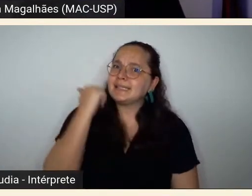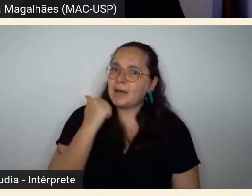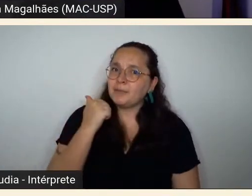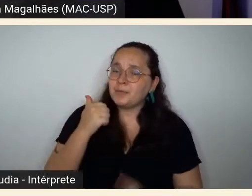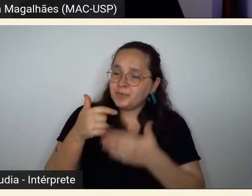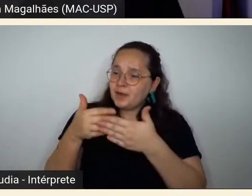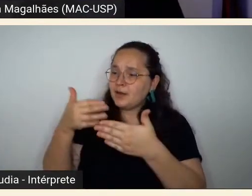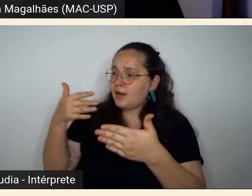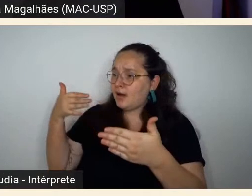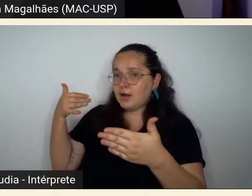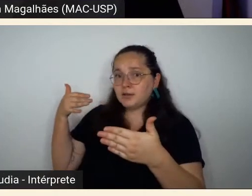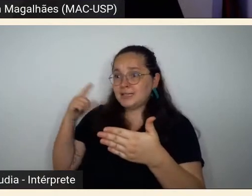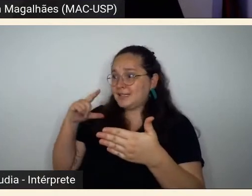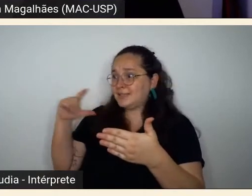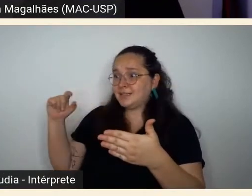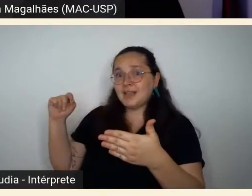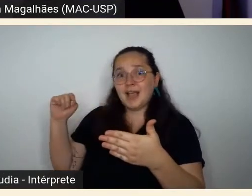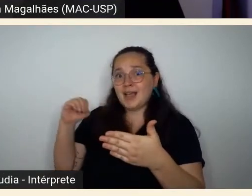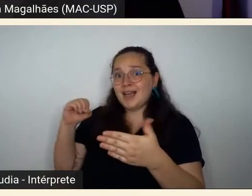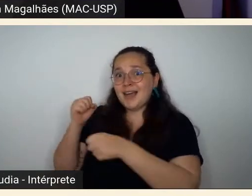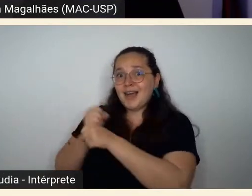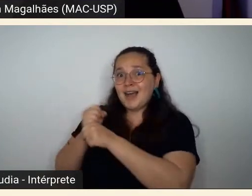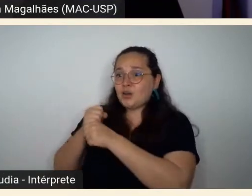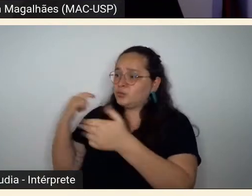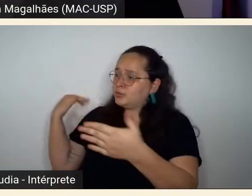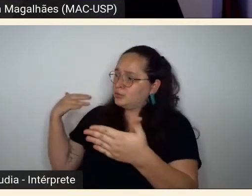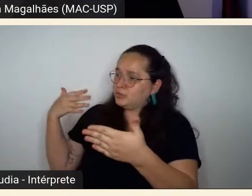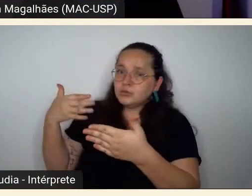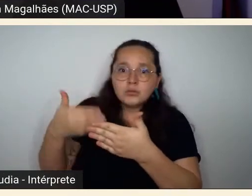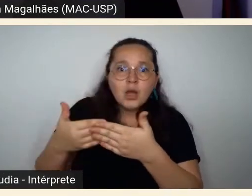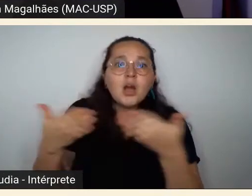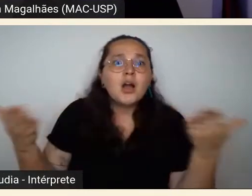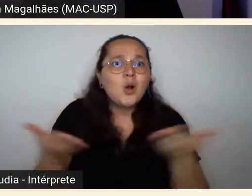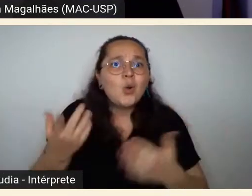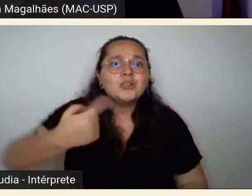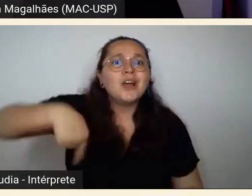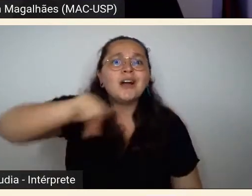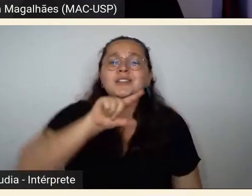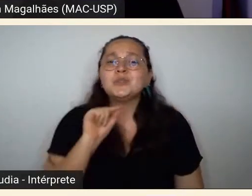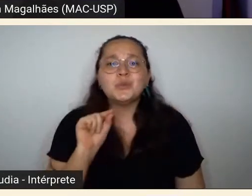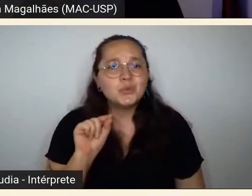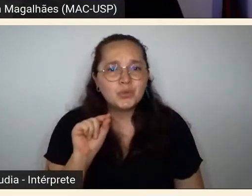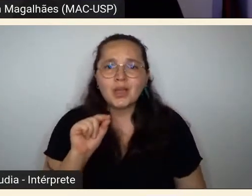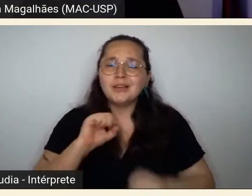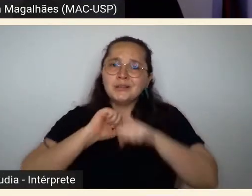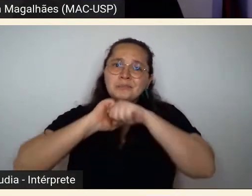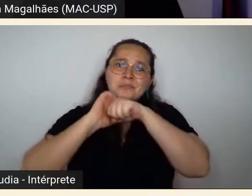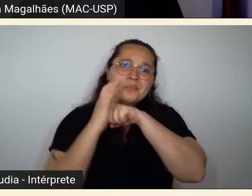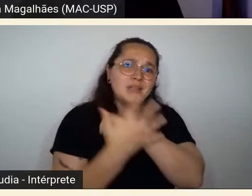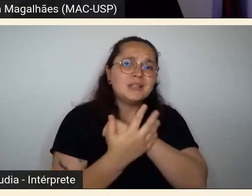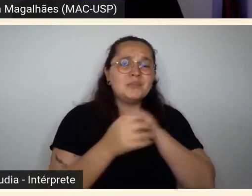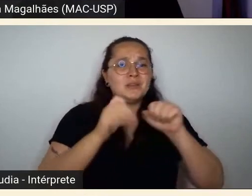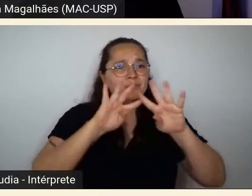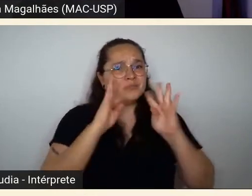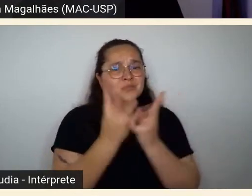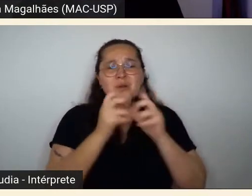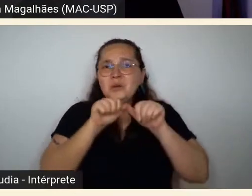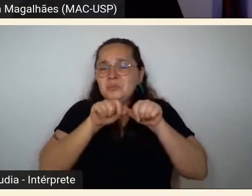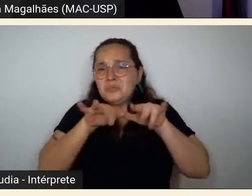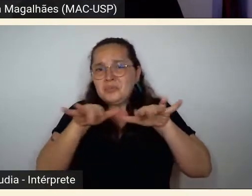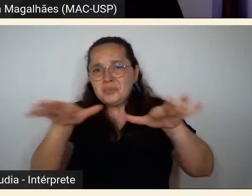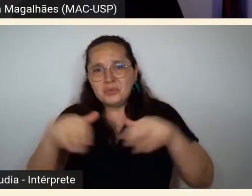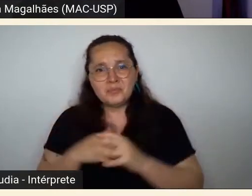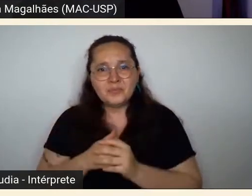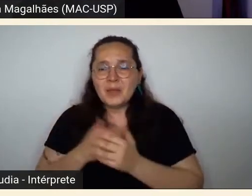uma pandemia global, de uma polarização extrema da sociedade brasileira, de uma violenta perda de diversidade